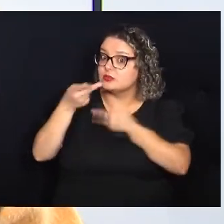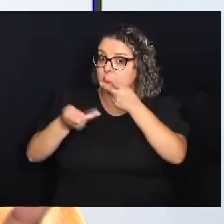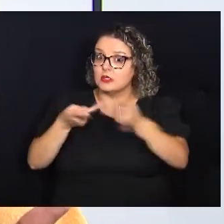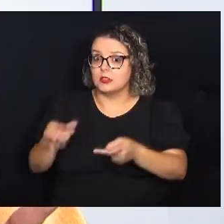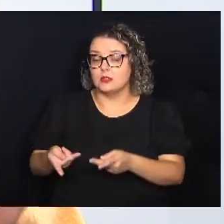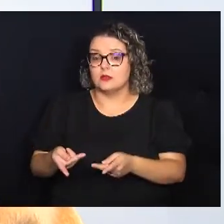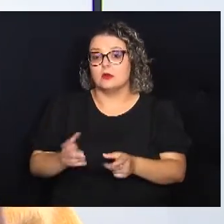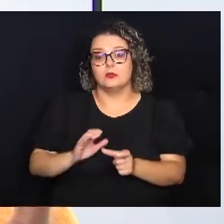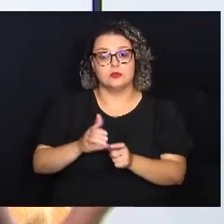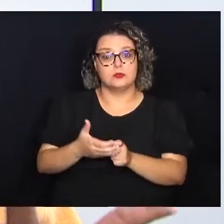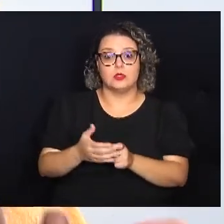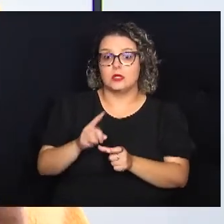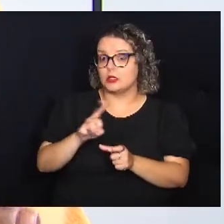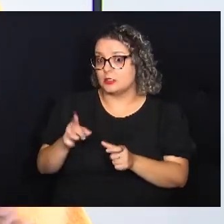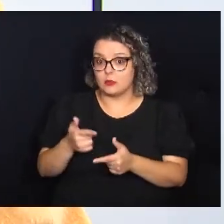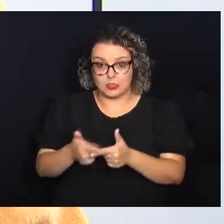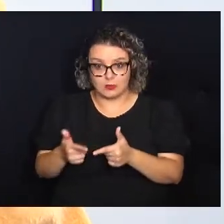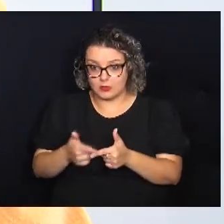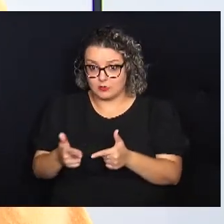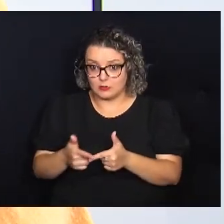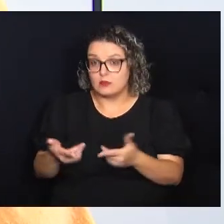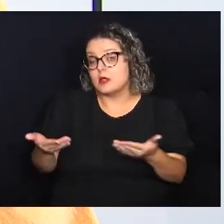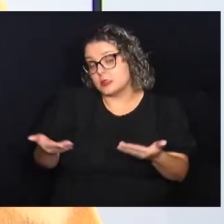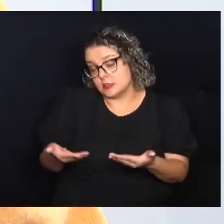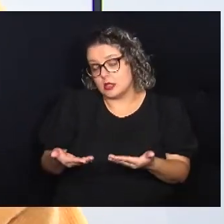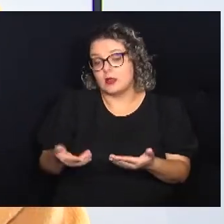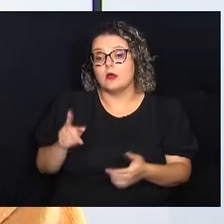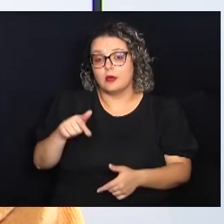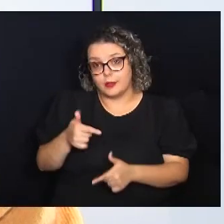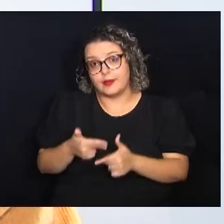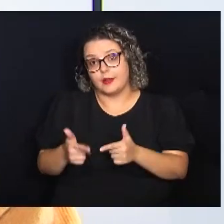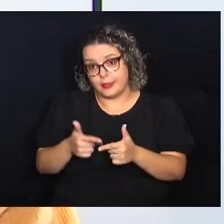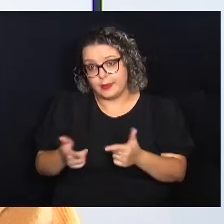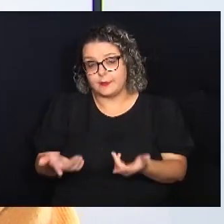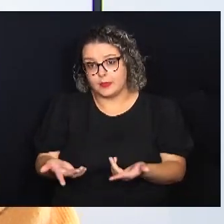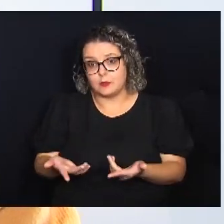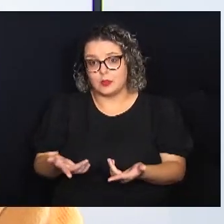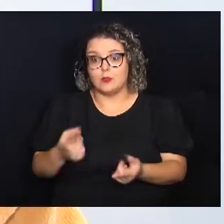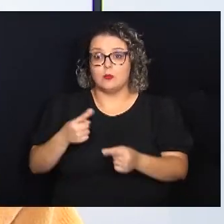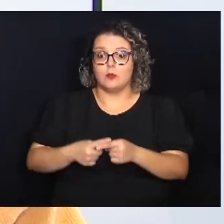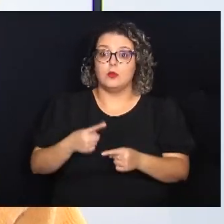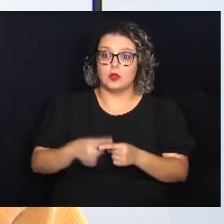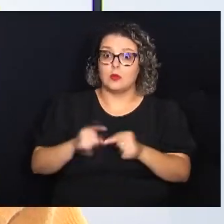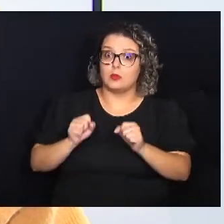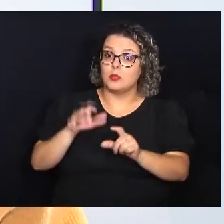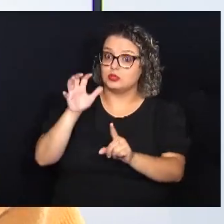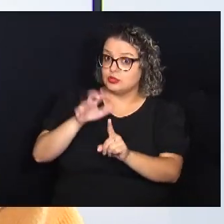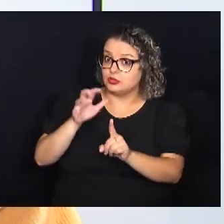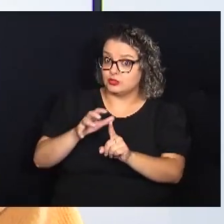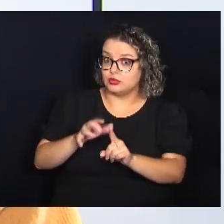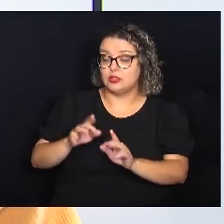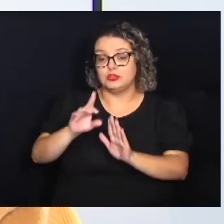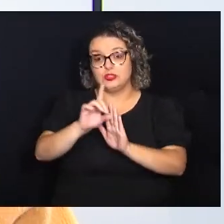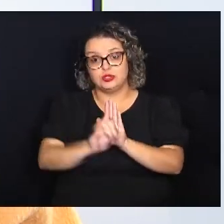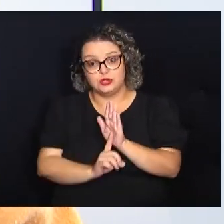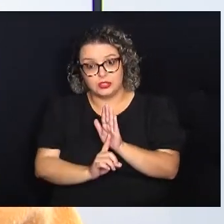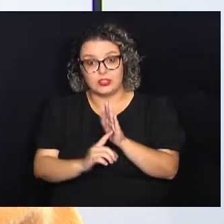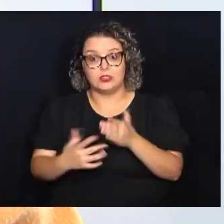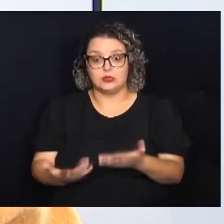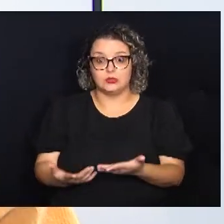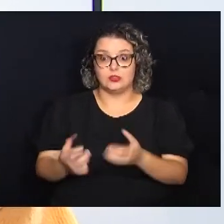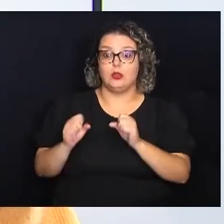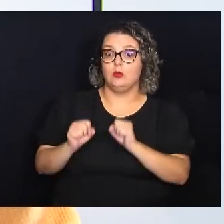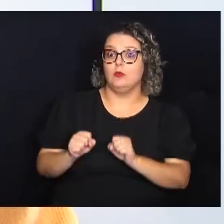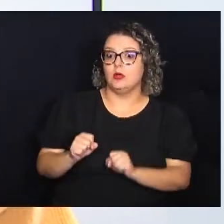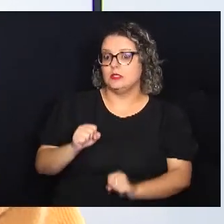sobre as expressões que não eram consideradas problemáticas, mas que são problemáticas, porque elas podem afetar direitos,